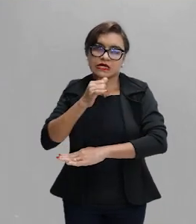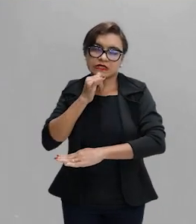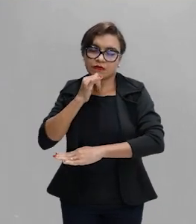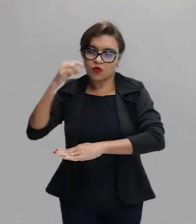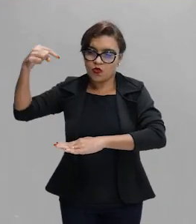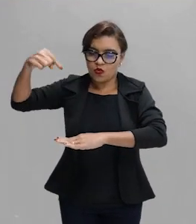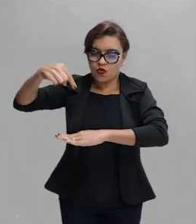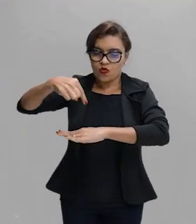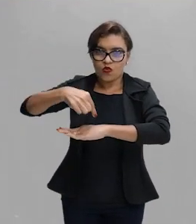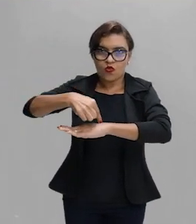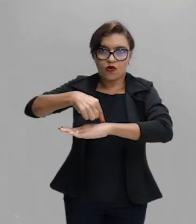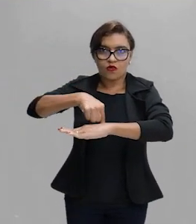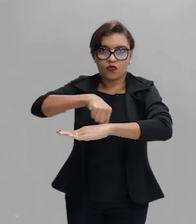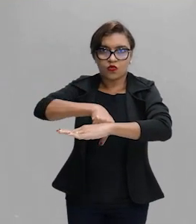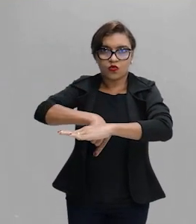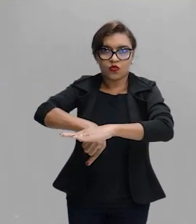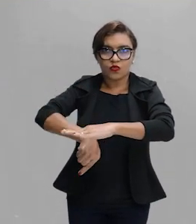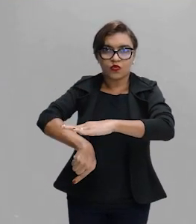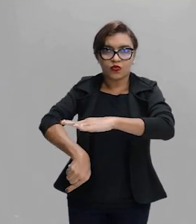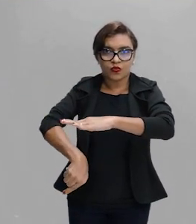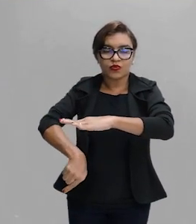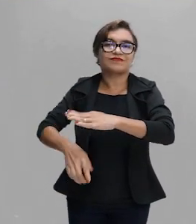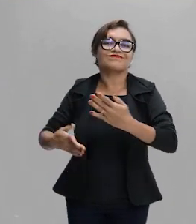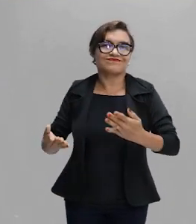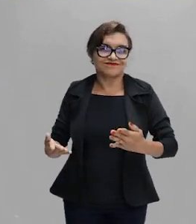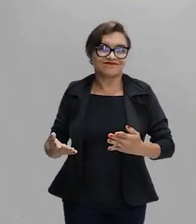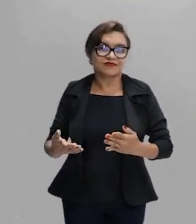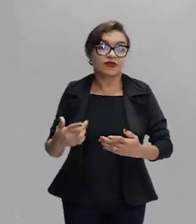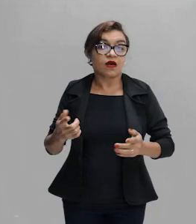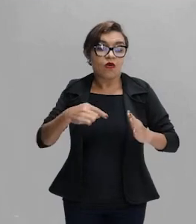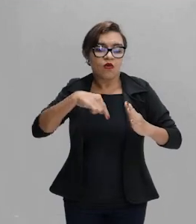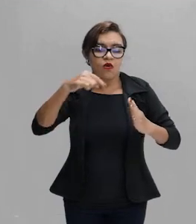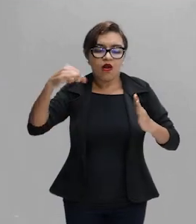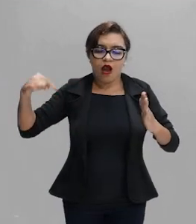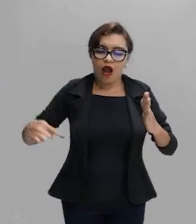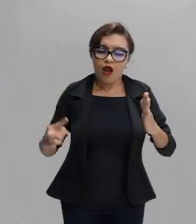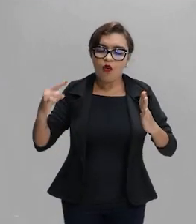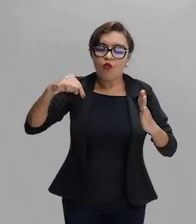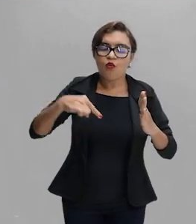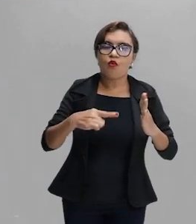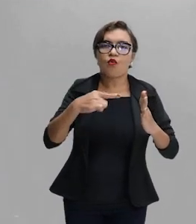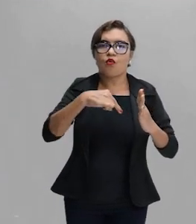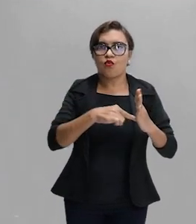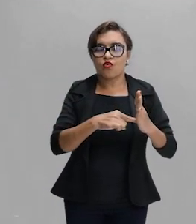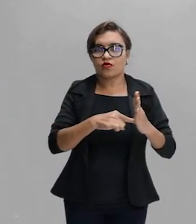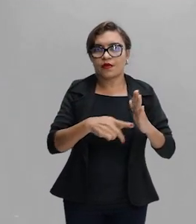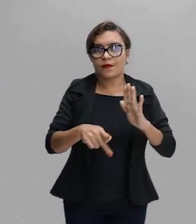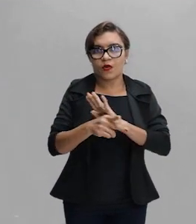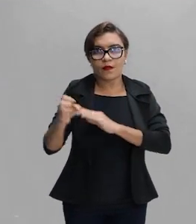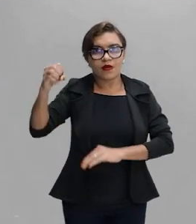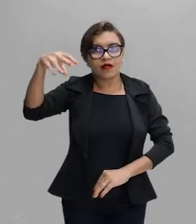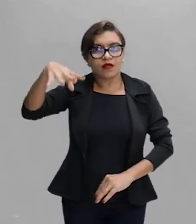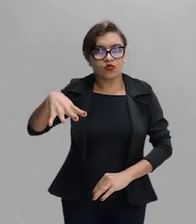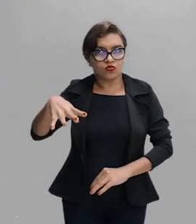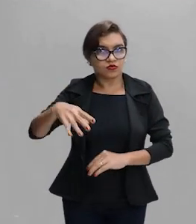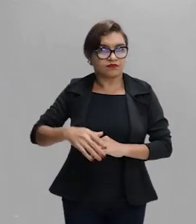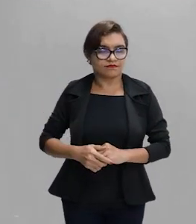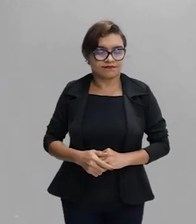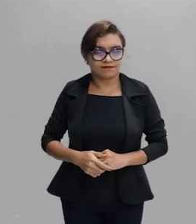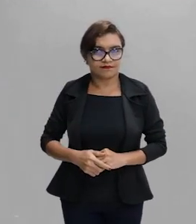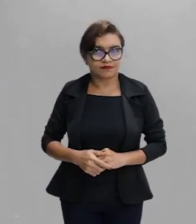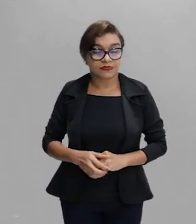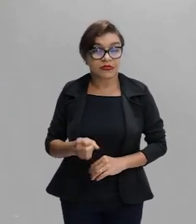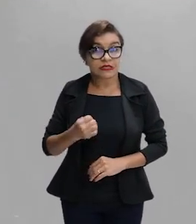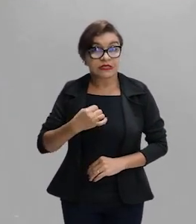mudança do comprimento de onda, do tamanho da onda dessa luz. Então, se há